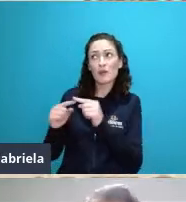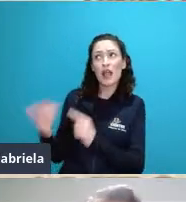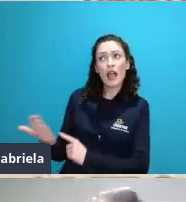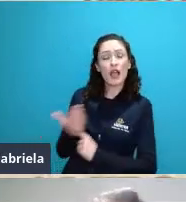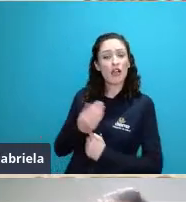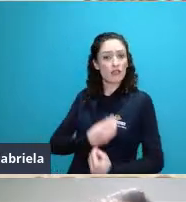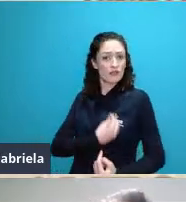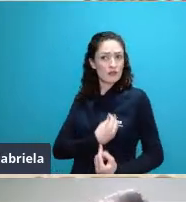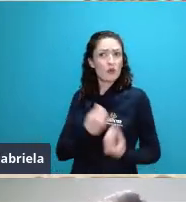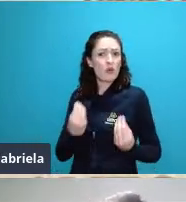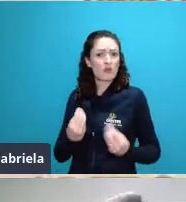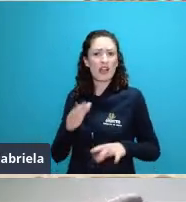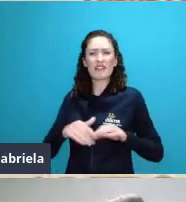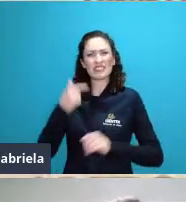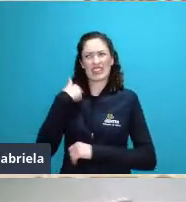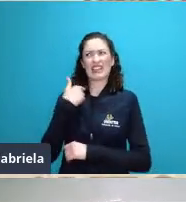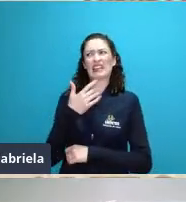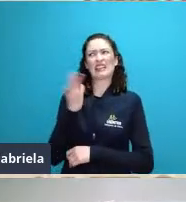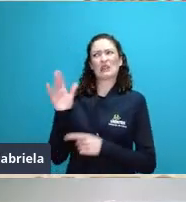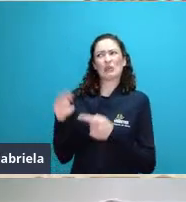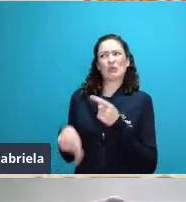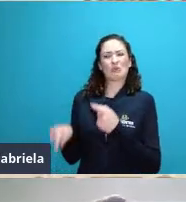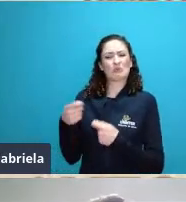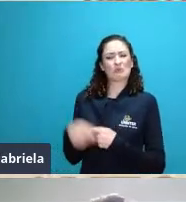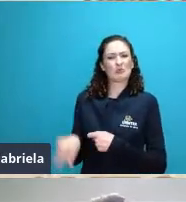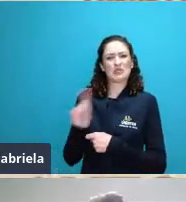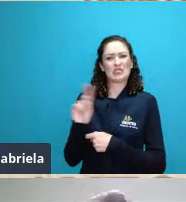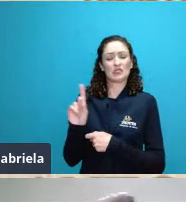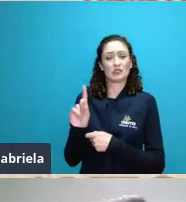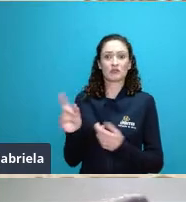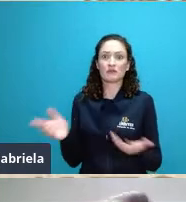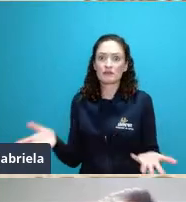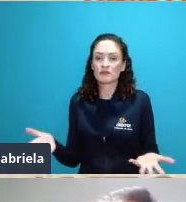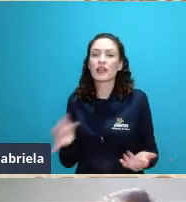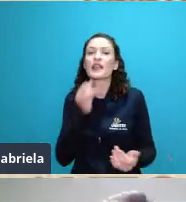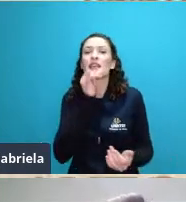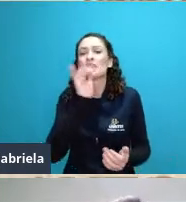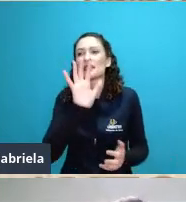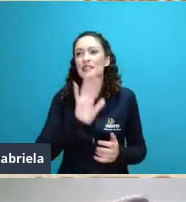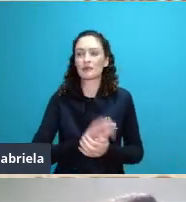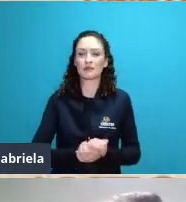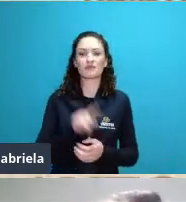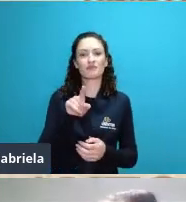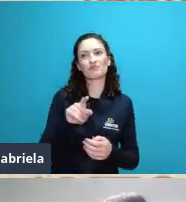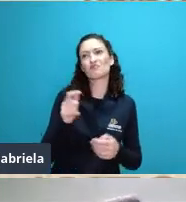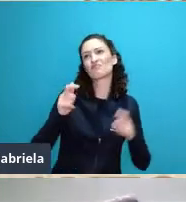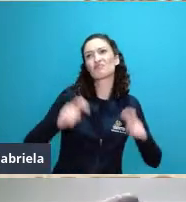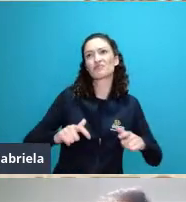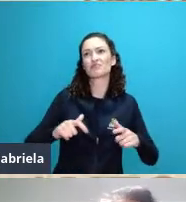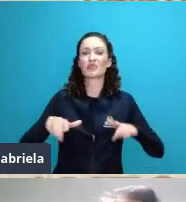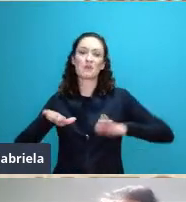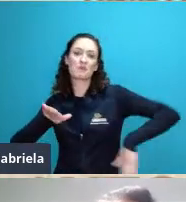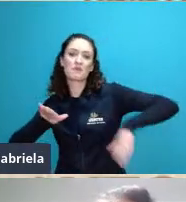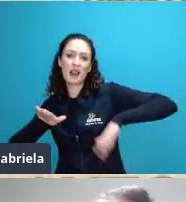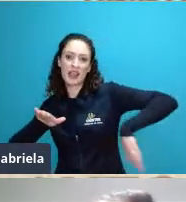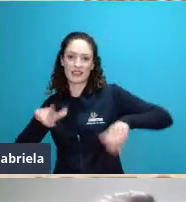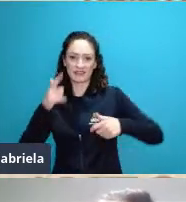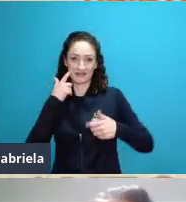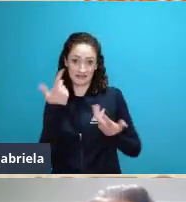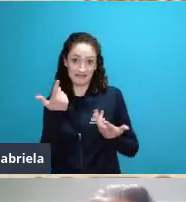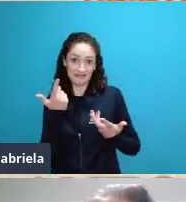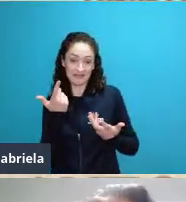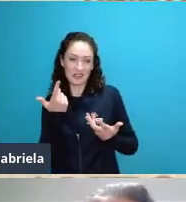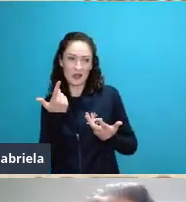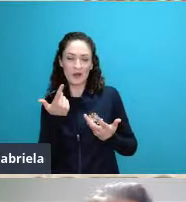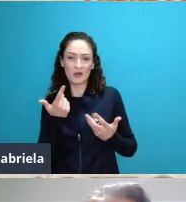gente meio que não pensa no dia a dia por exemplo quando a gente vai fazer uma trilha em algum lugar quando a gente vai para a praia tudo isso envolve a